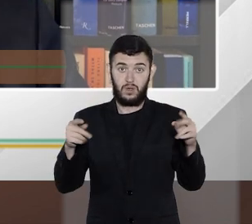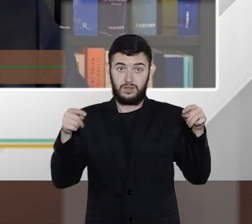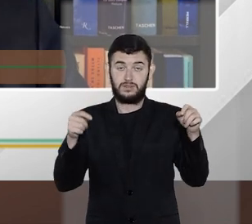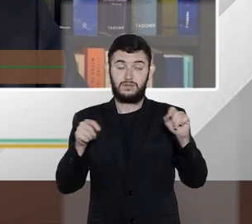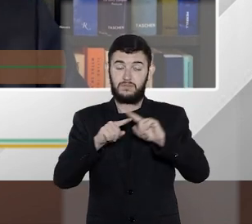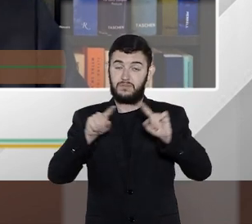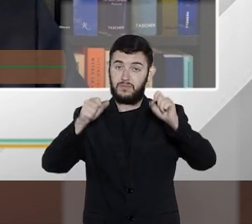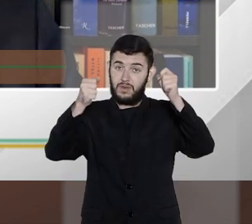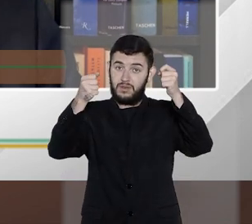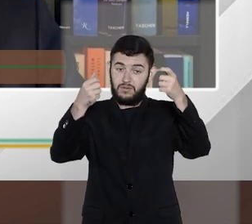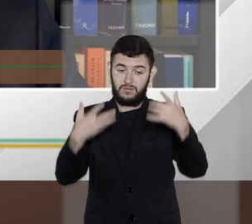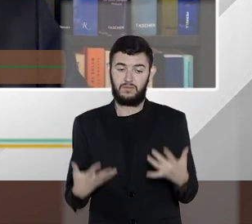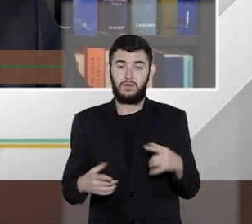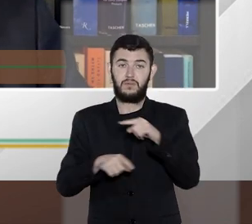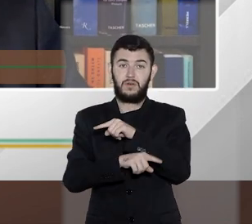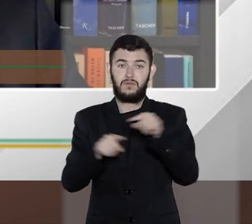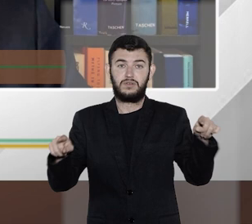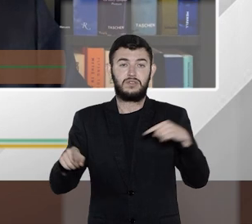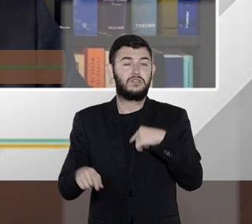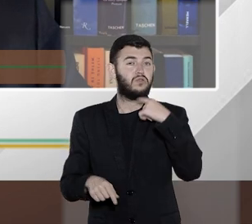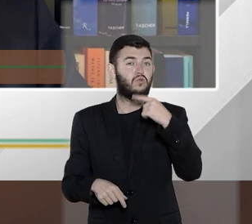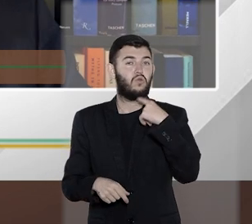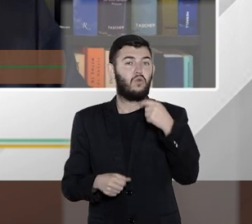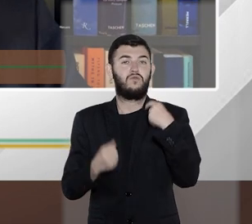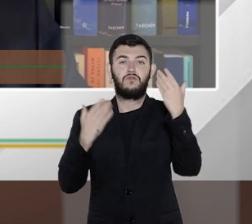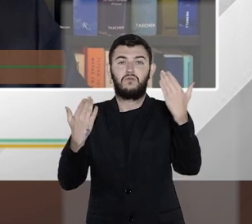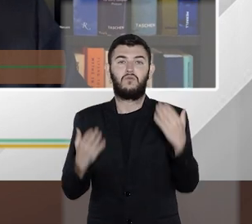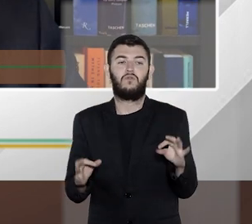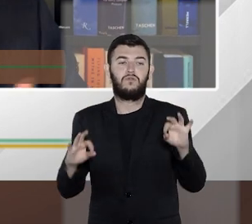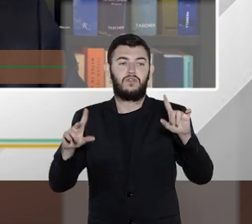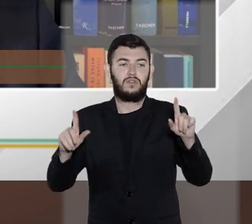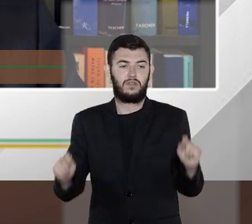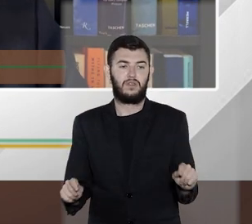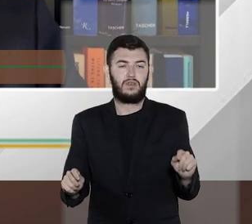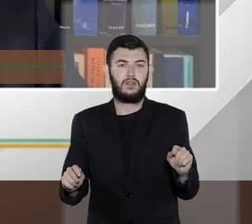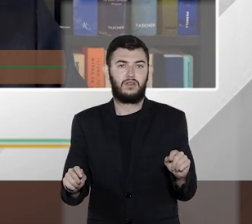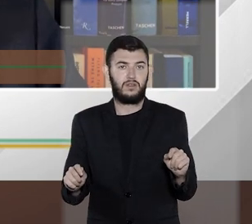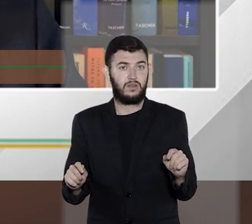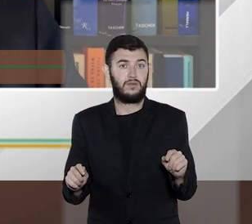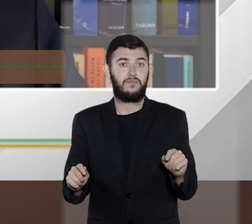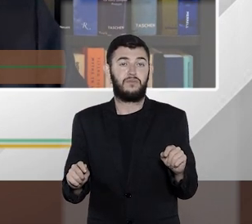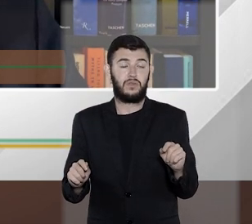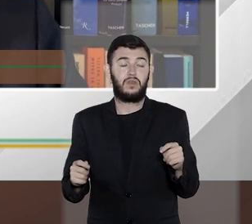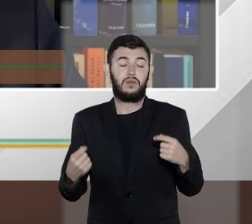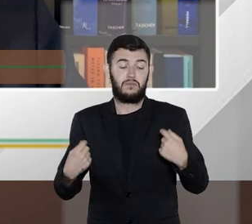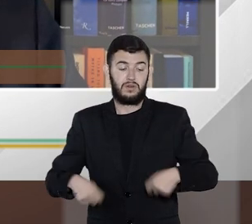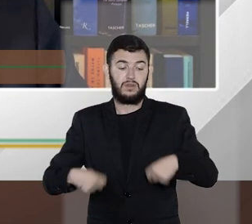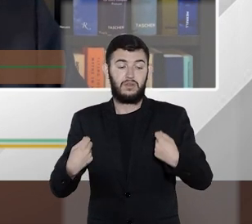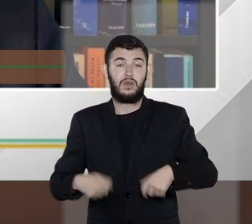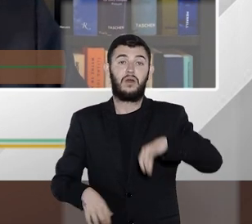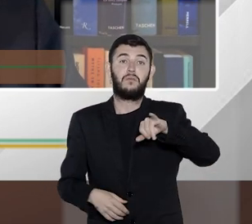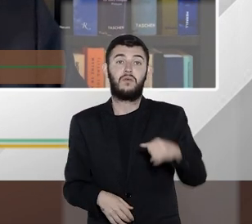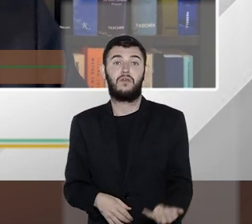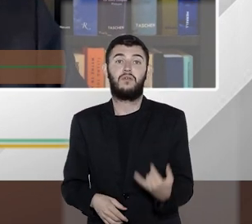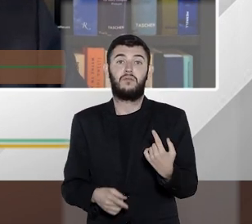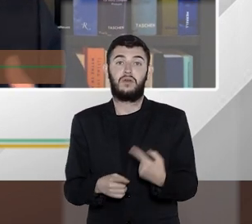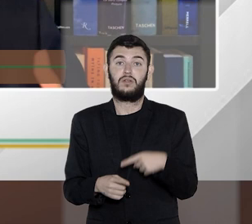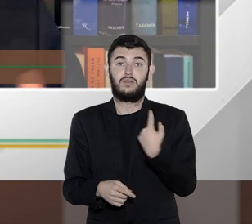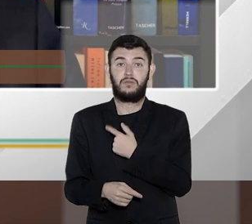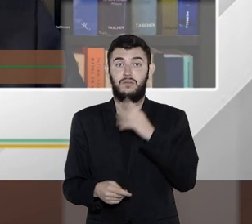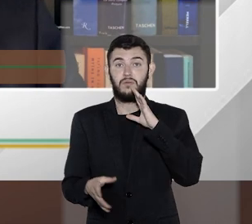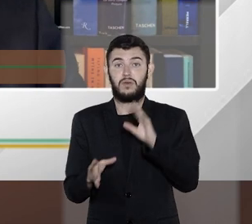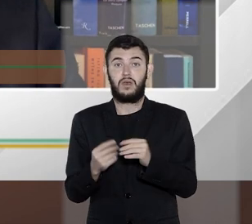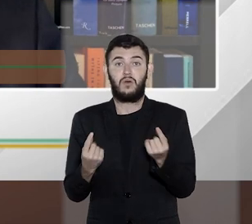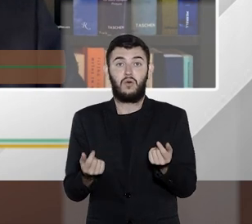dúvida nenhuma eu diria que eles deveriam ser aproveitados justamente por ser um gasto